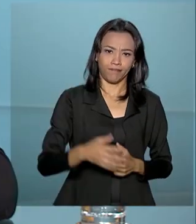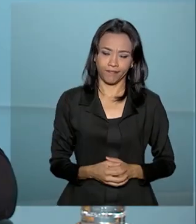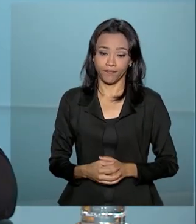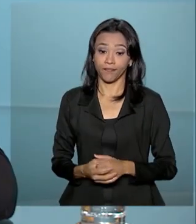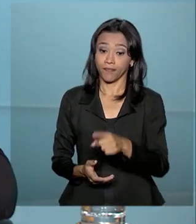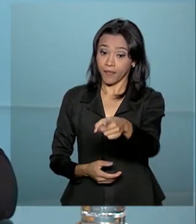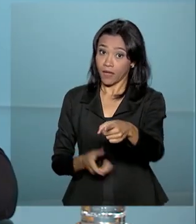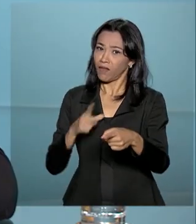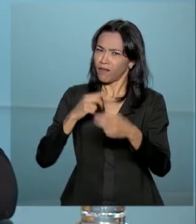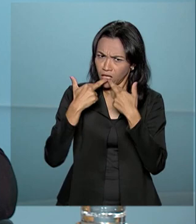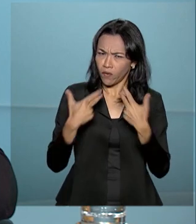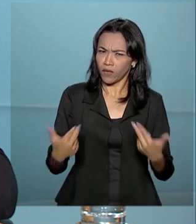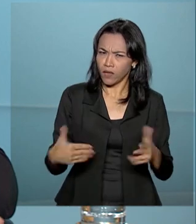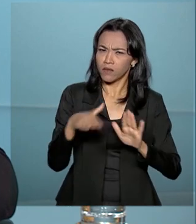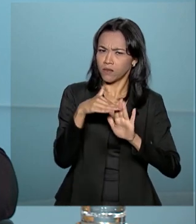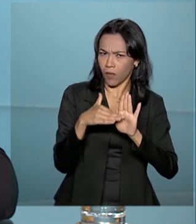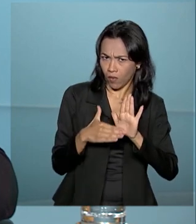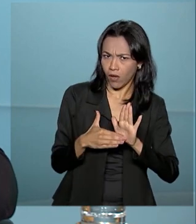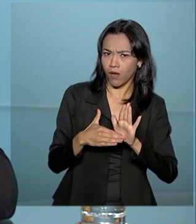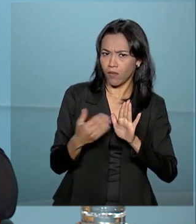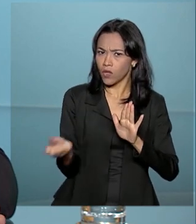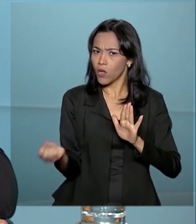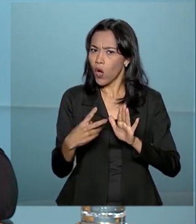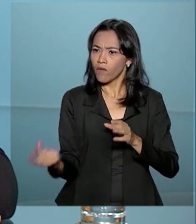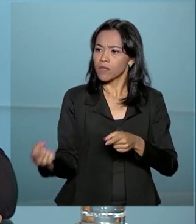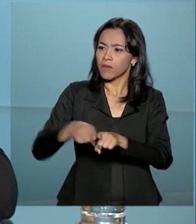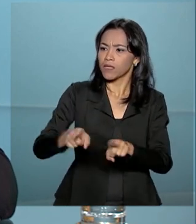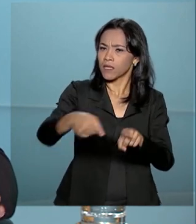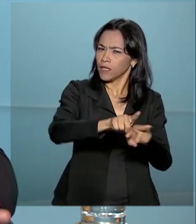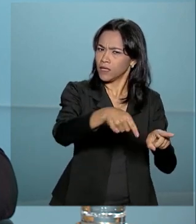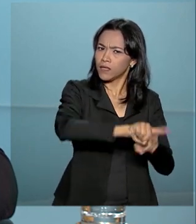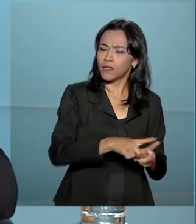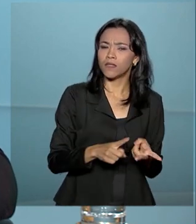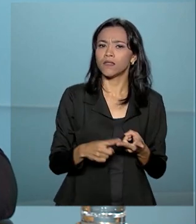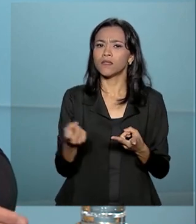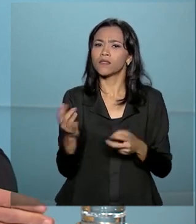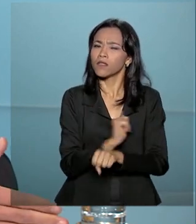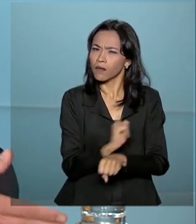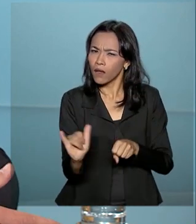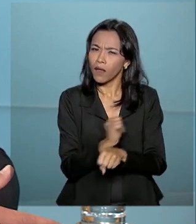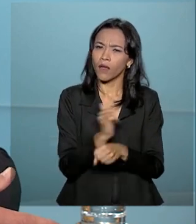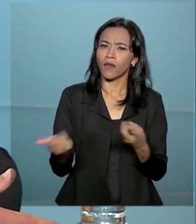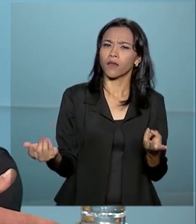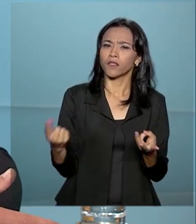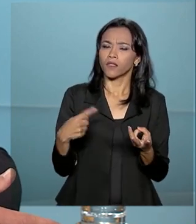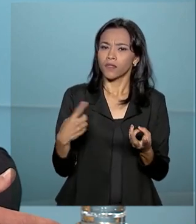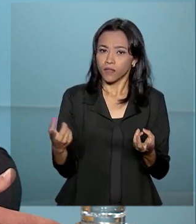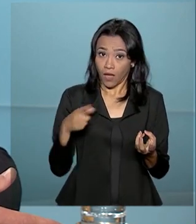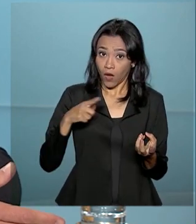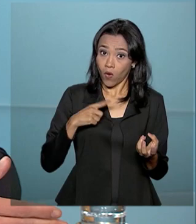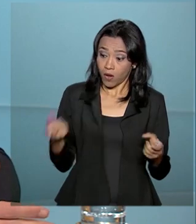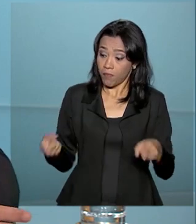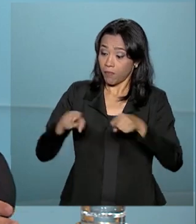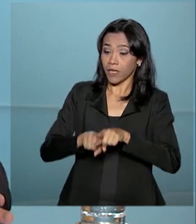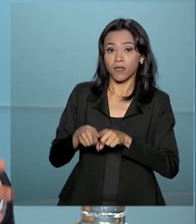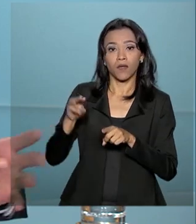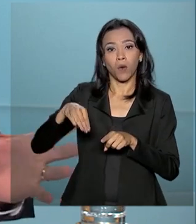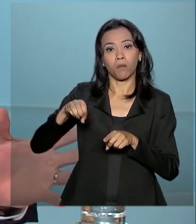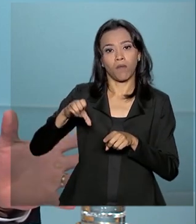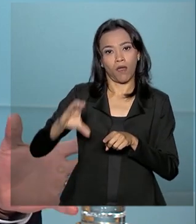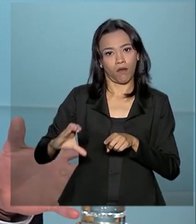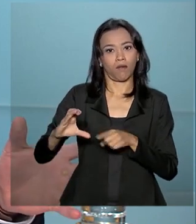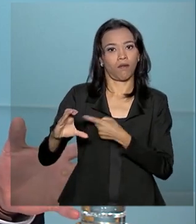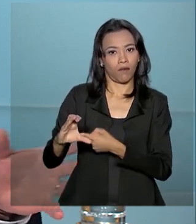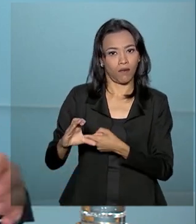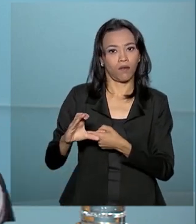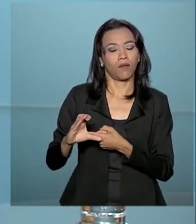esse programa terá novidades, né, ministro? Novas parcerias, ferramentas e maior universalização. Agora tem uma parceria com o Ministério da Educação, ou seja, há